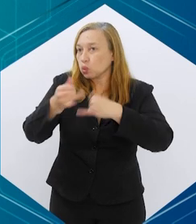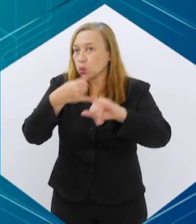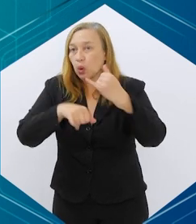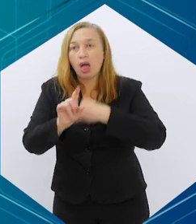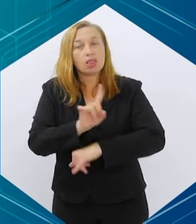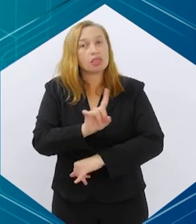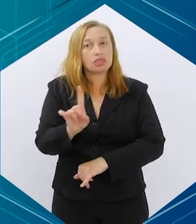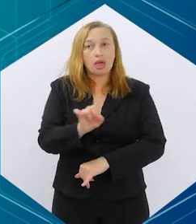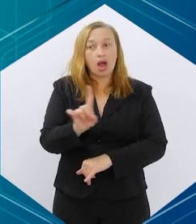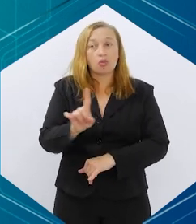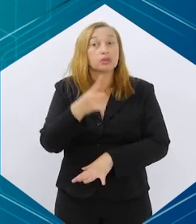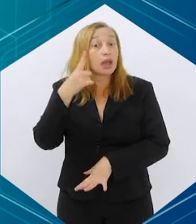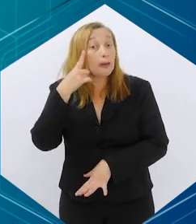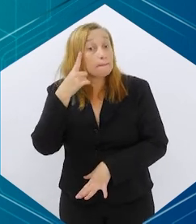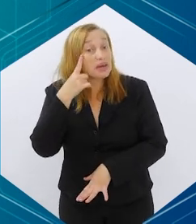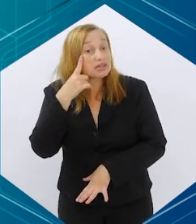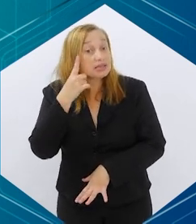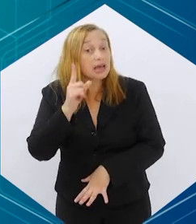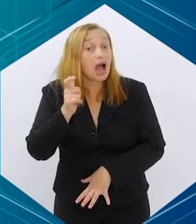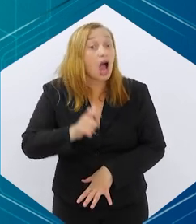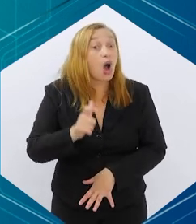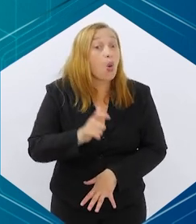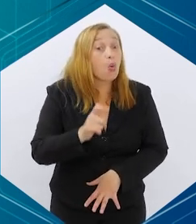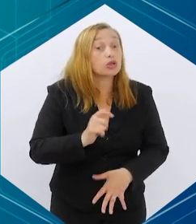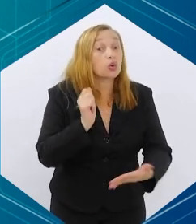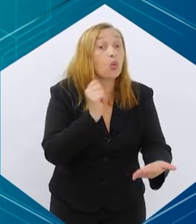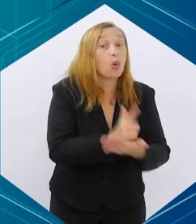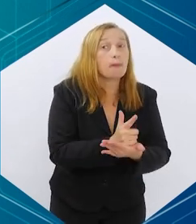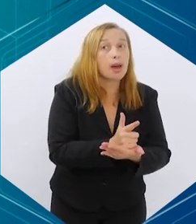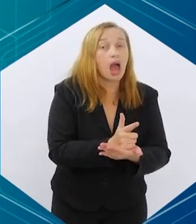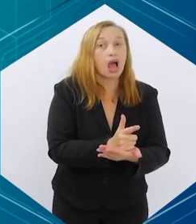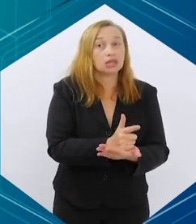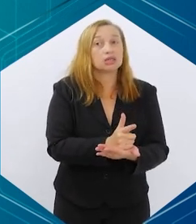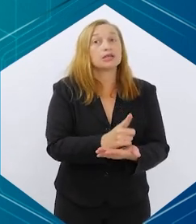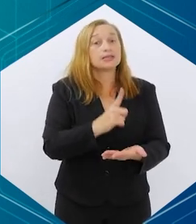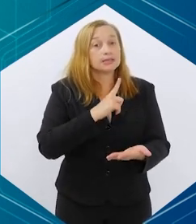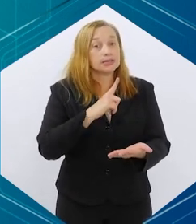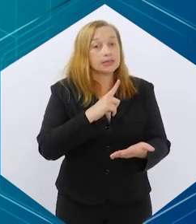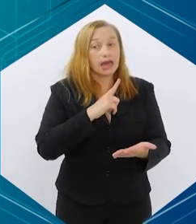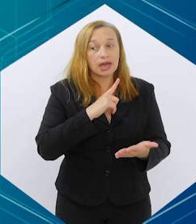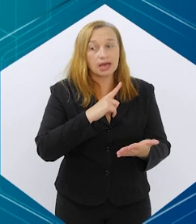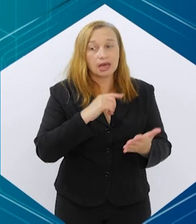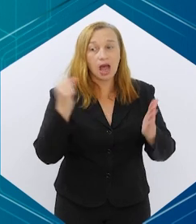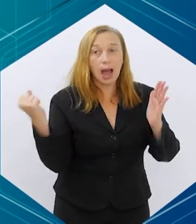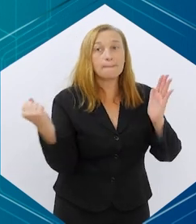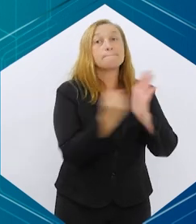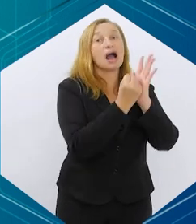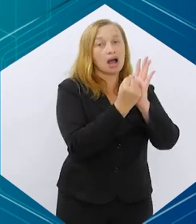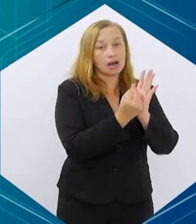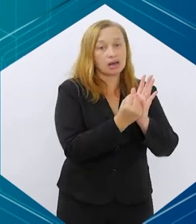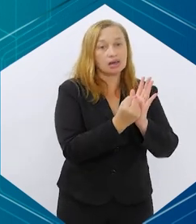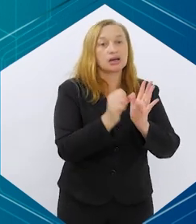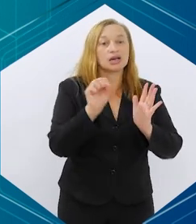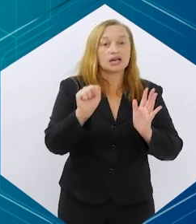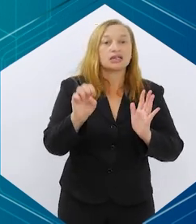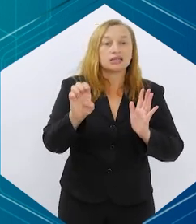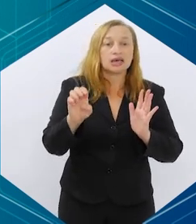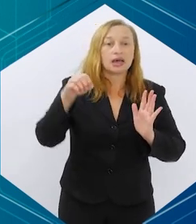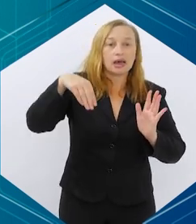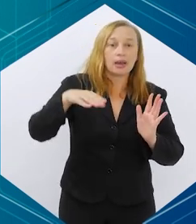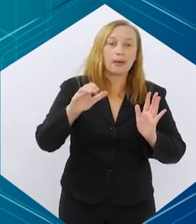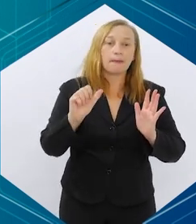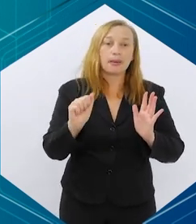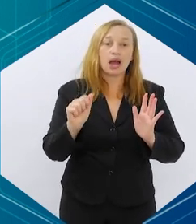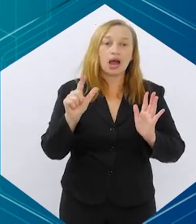a gente pensar bem aonde essa substância foi comprada, se a princípio a gente ainda tem a patente, por exemplo, da Cema Glutina.